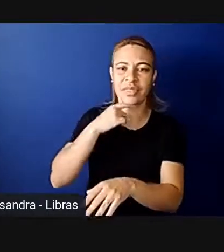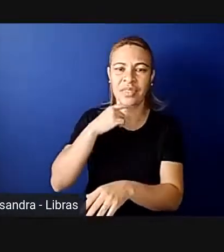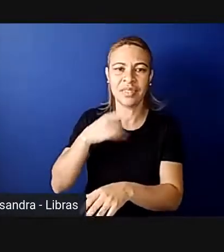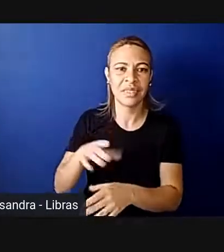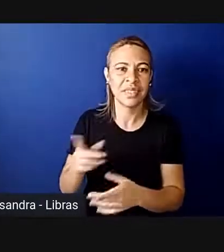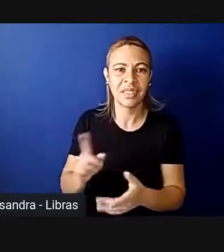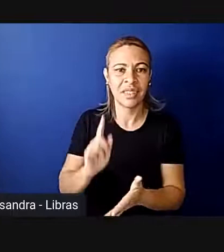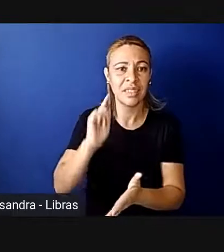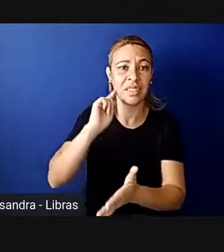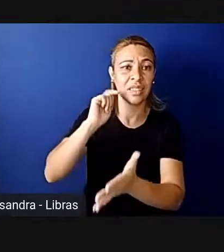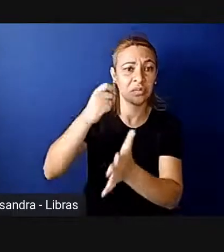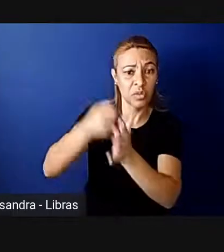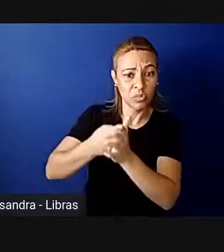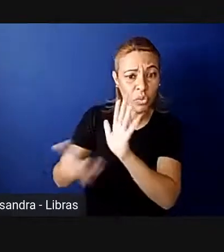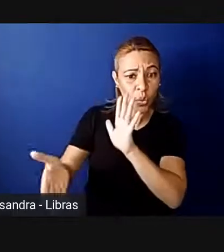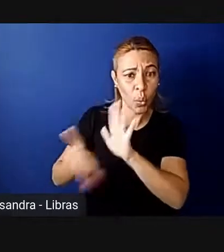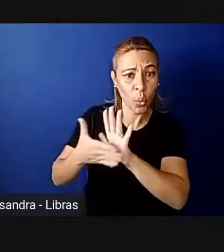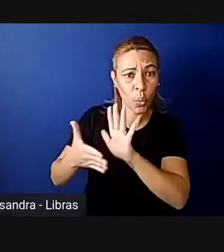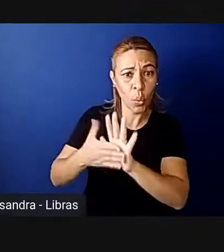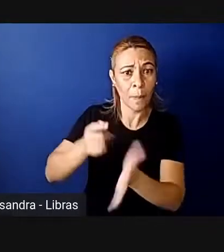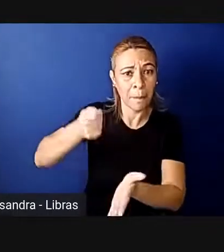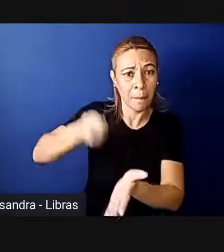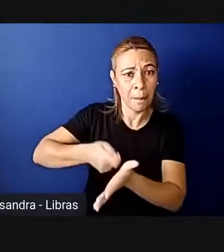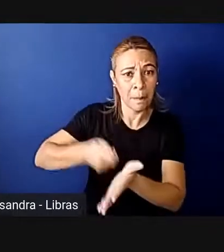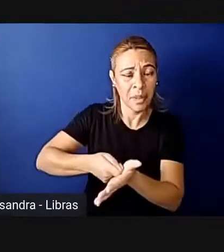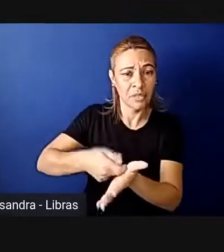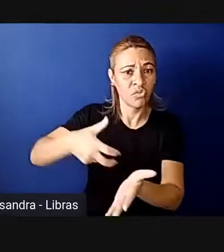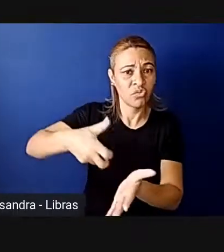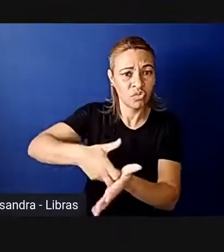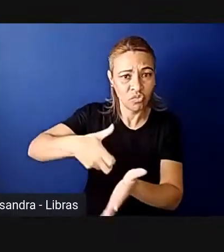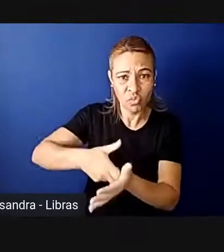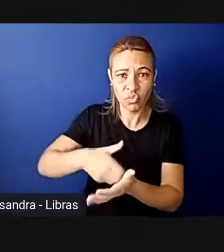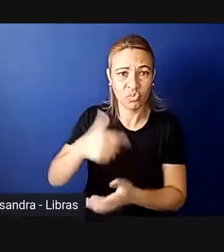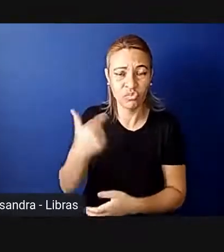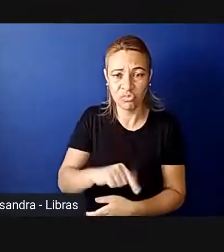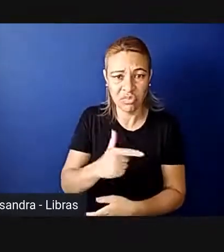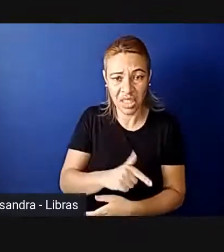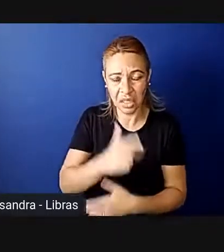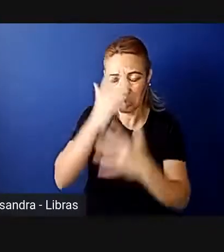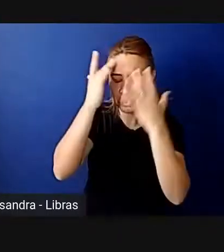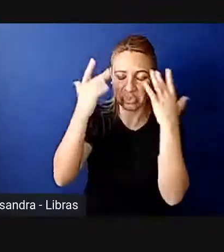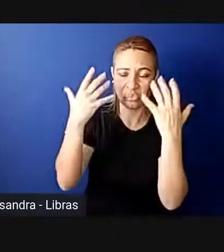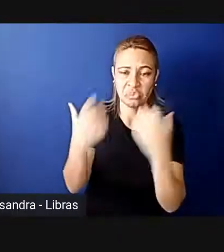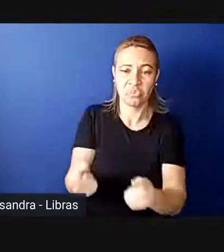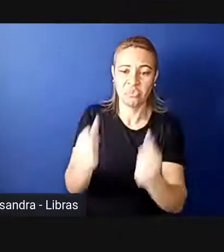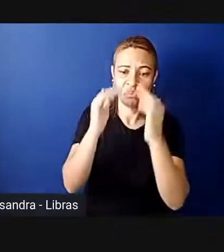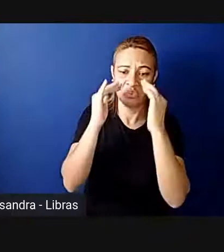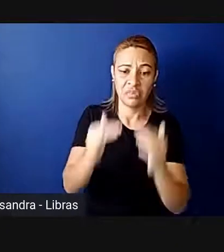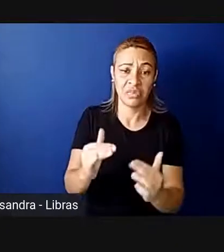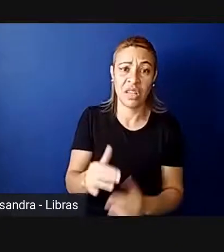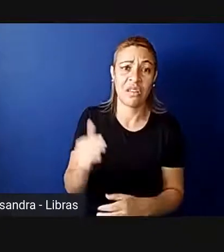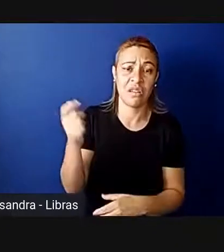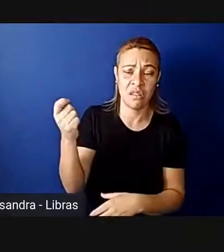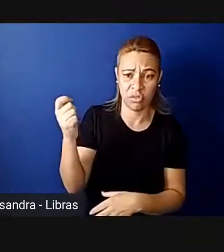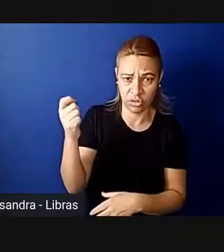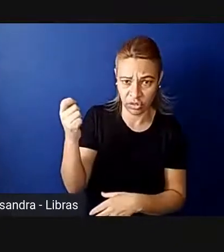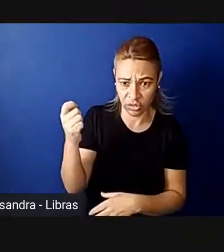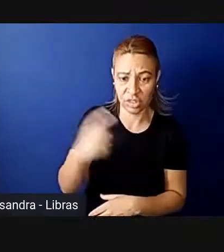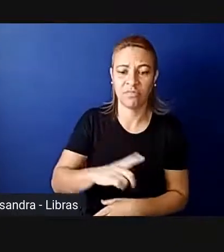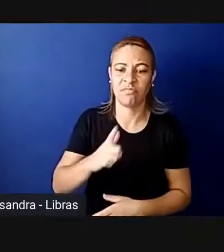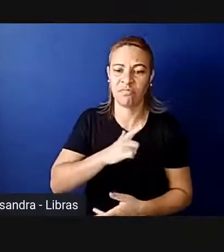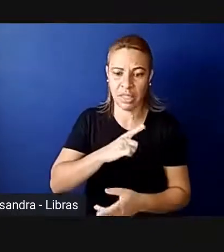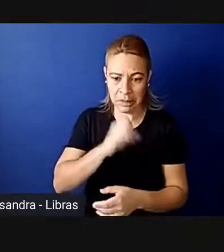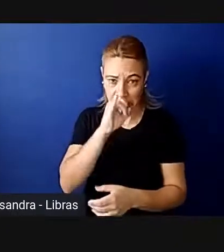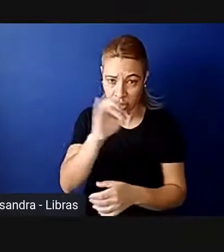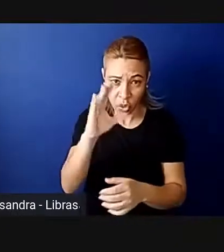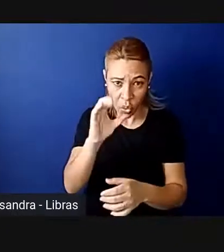não tiver sanção, se não tiver pena. Então, da Argentina, eu acredito que essa característica